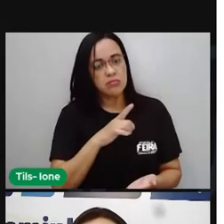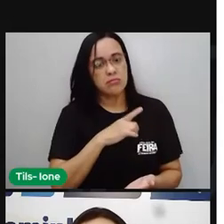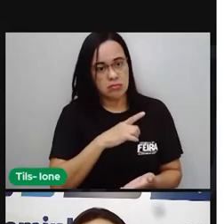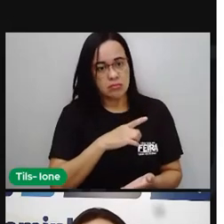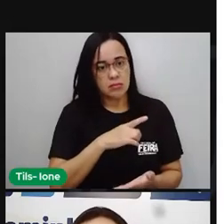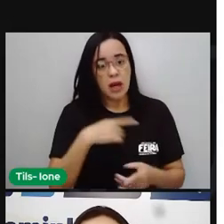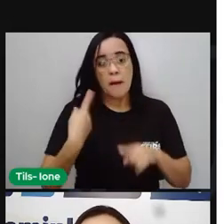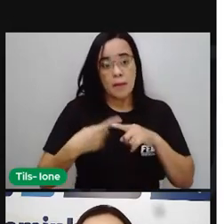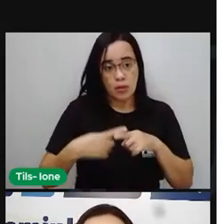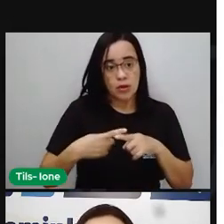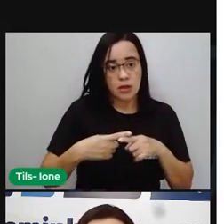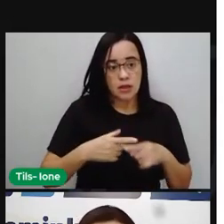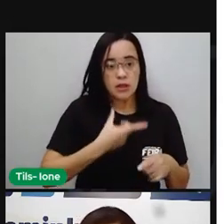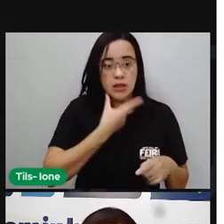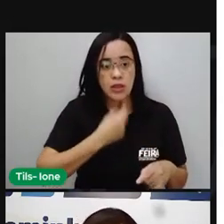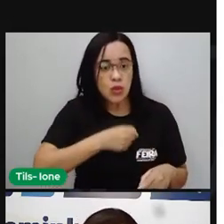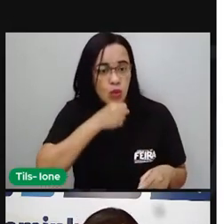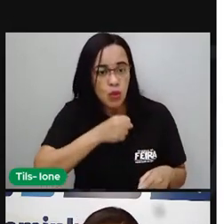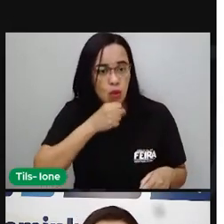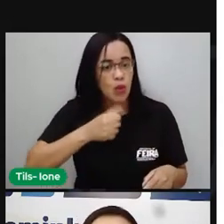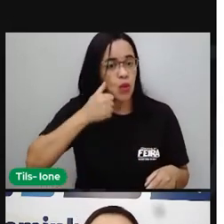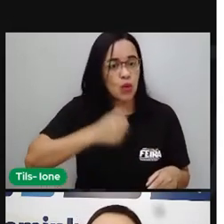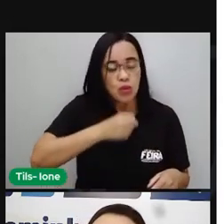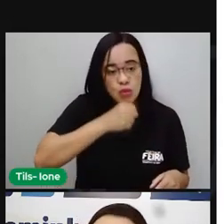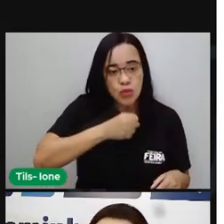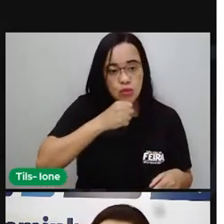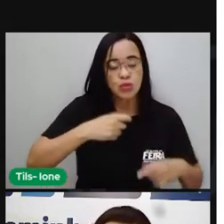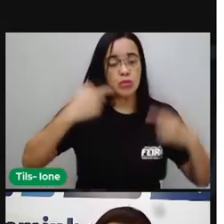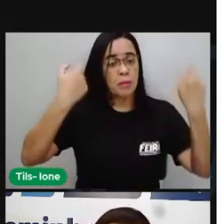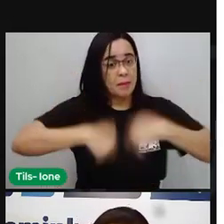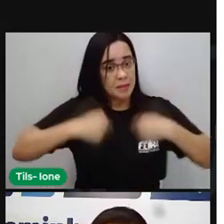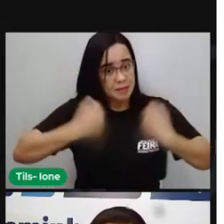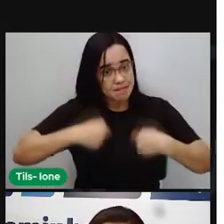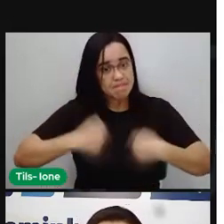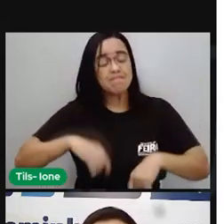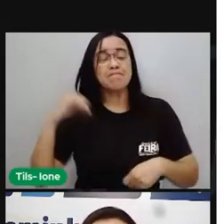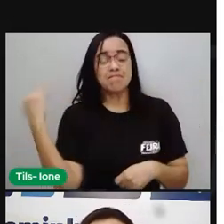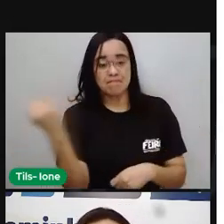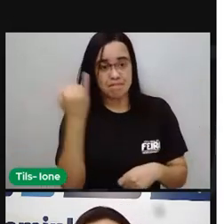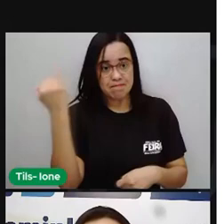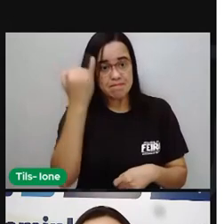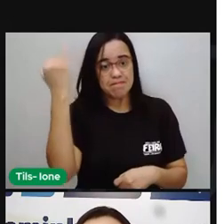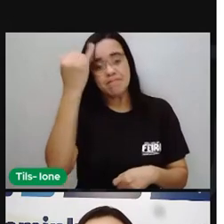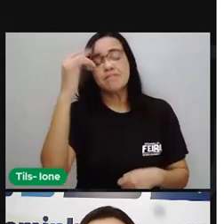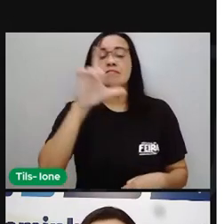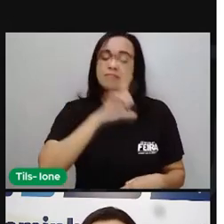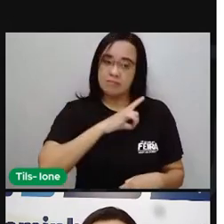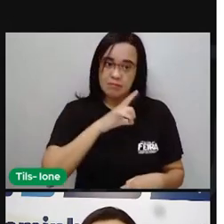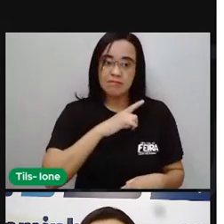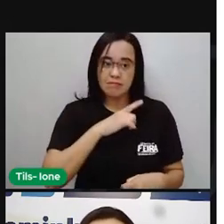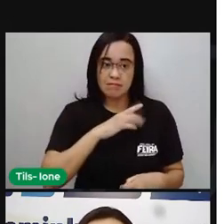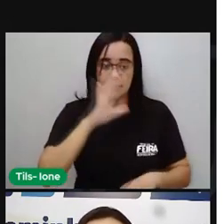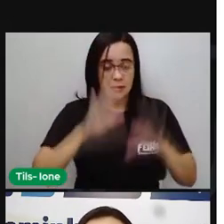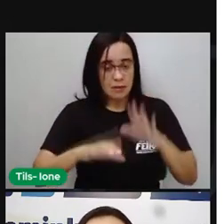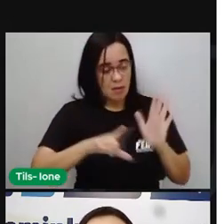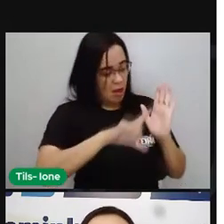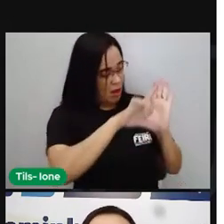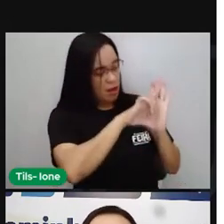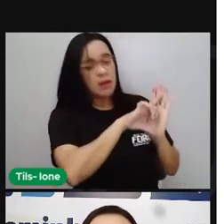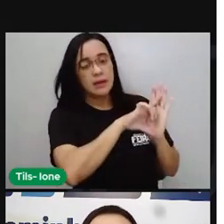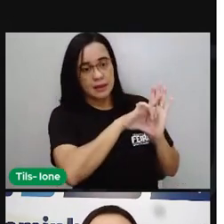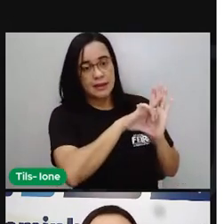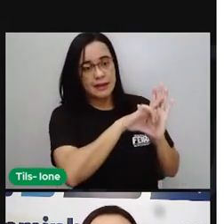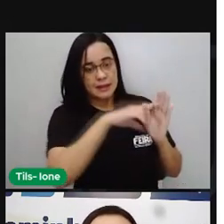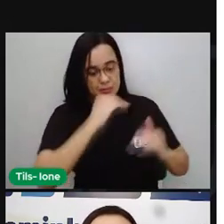necessidades, elas sempre existiram e continuam existindo, né? Apesar das leis serem construídas.